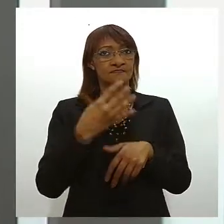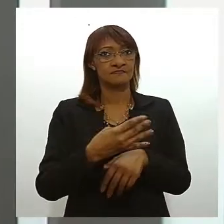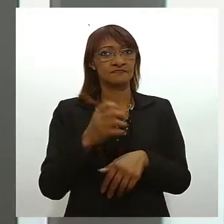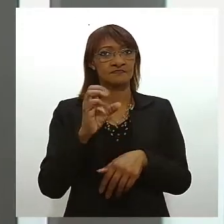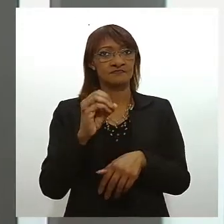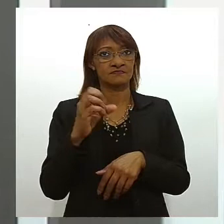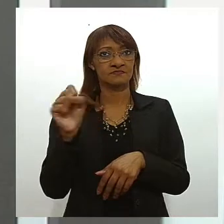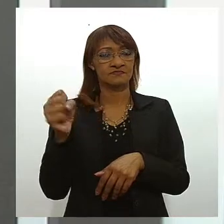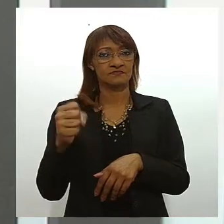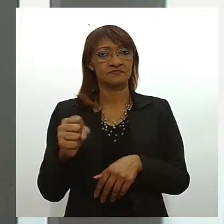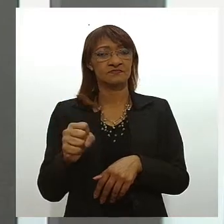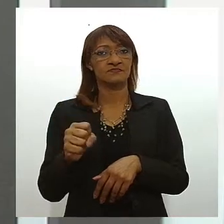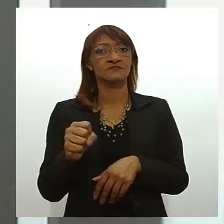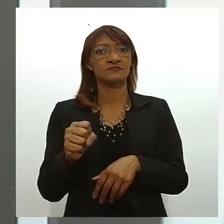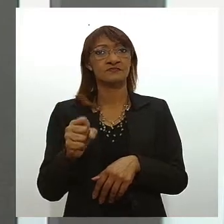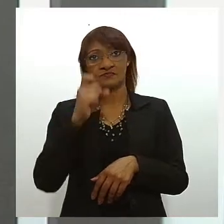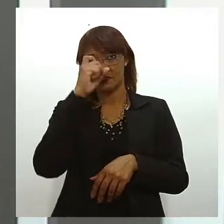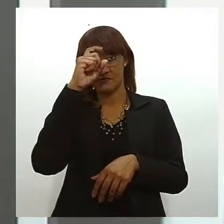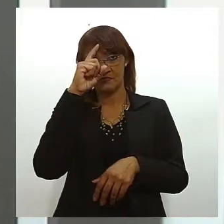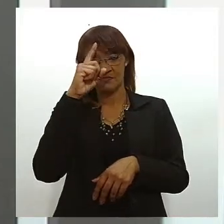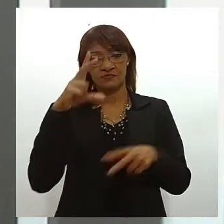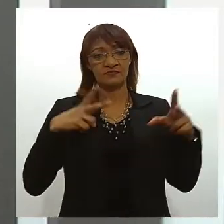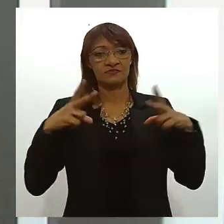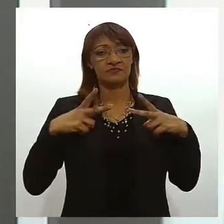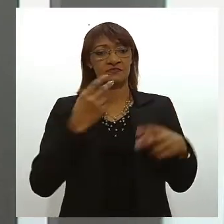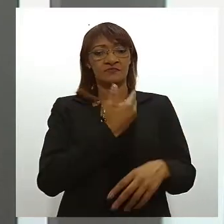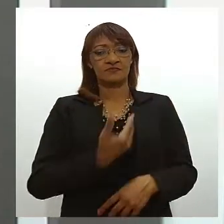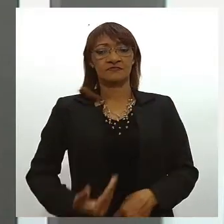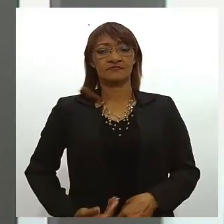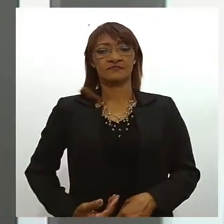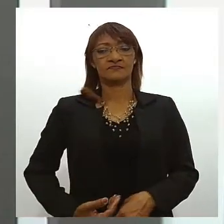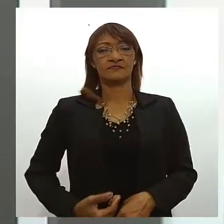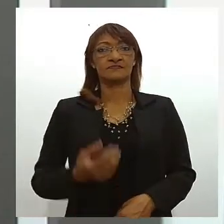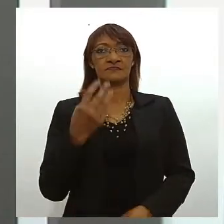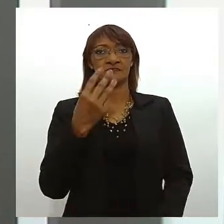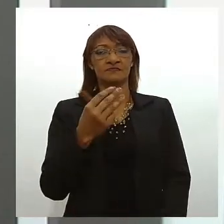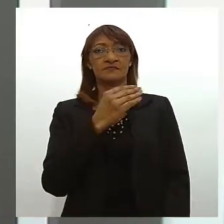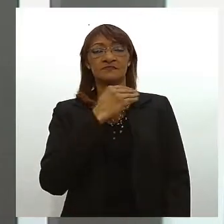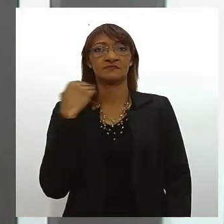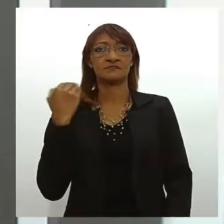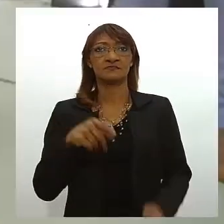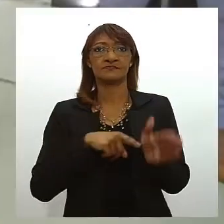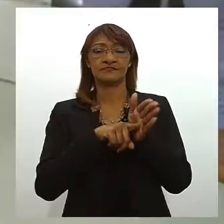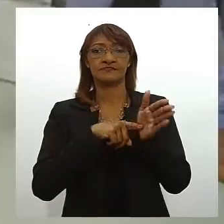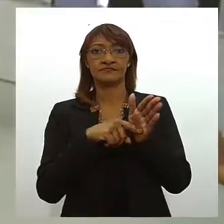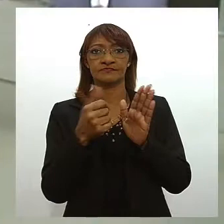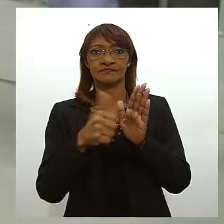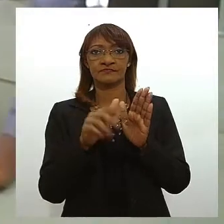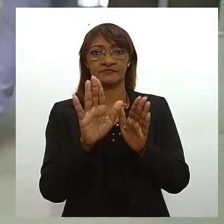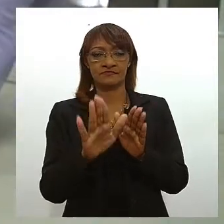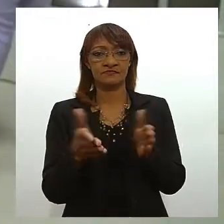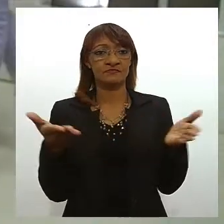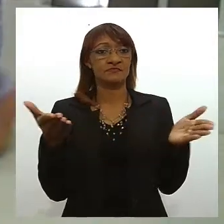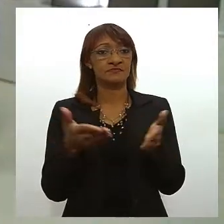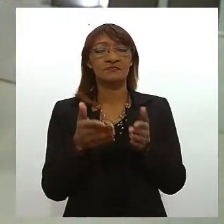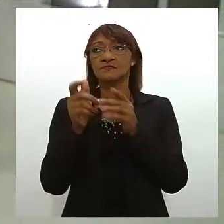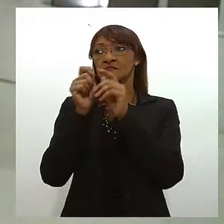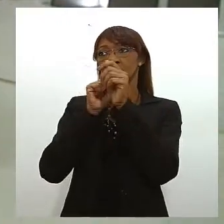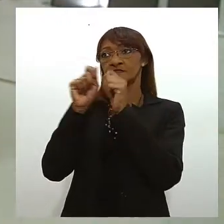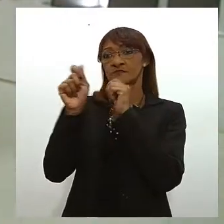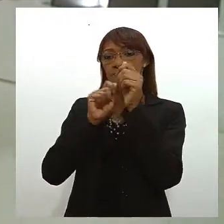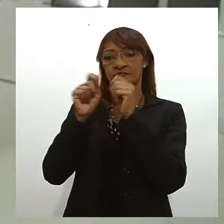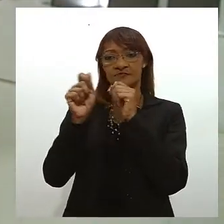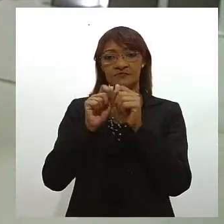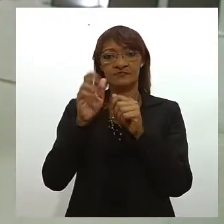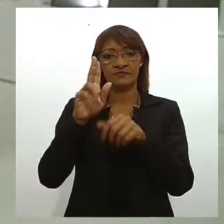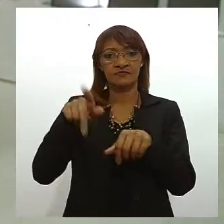pacientes nos hospitais públicos e privados e mais 3 óbitos estão em investigação. E agora vamos com a entrevista. Em franca